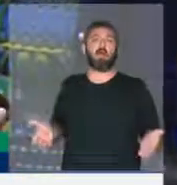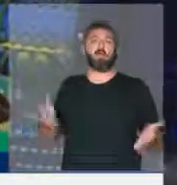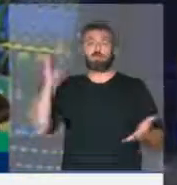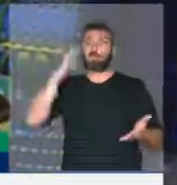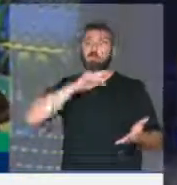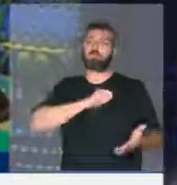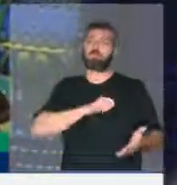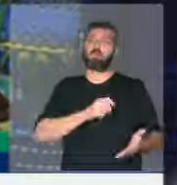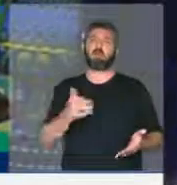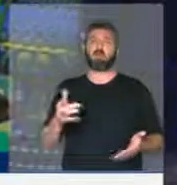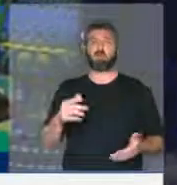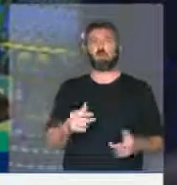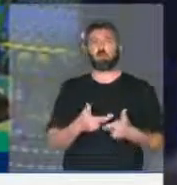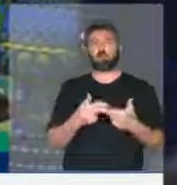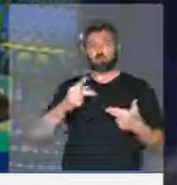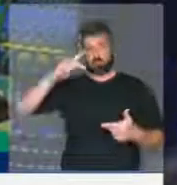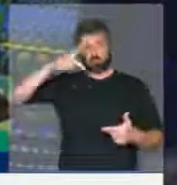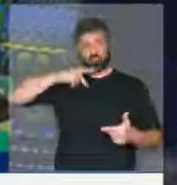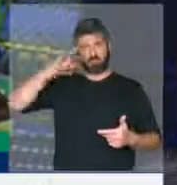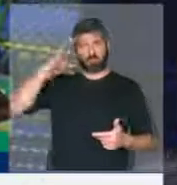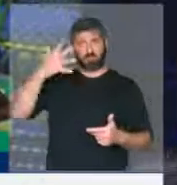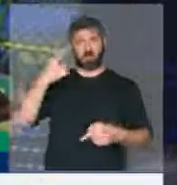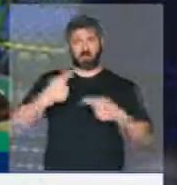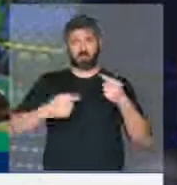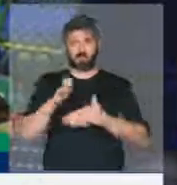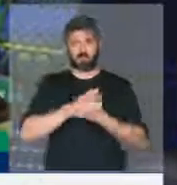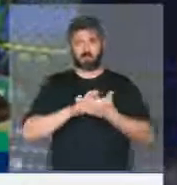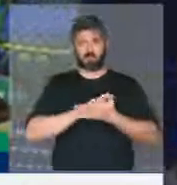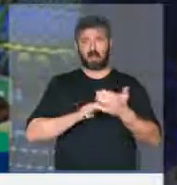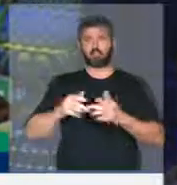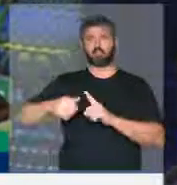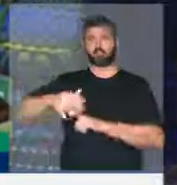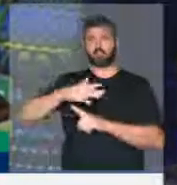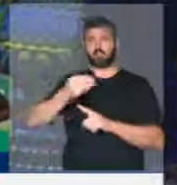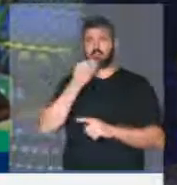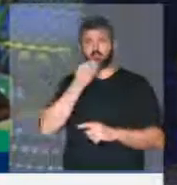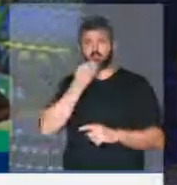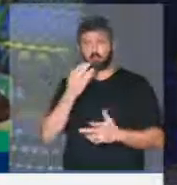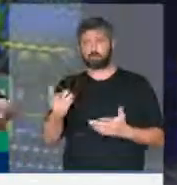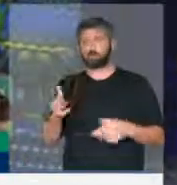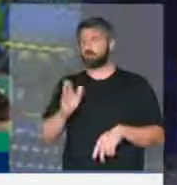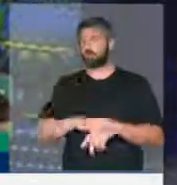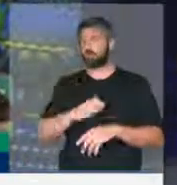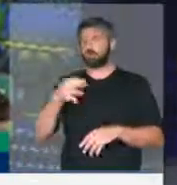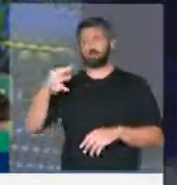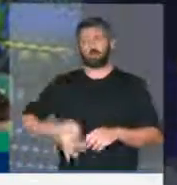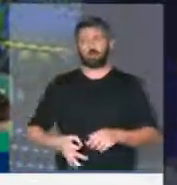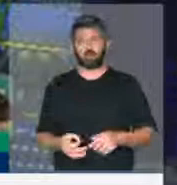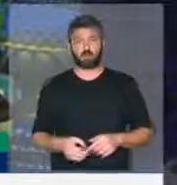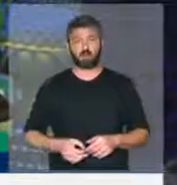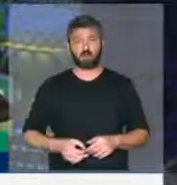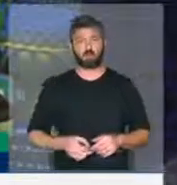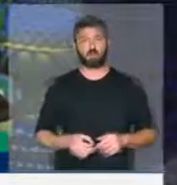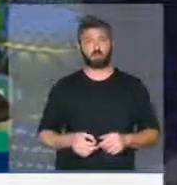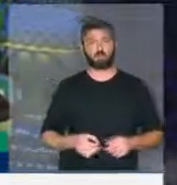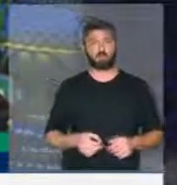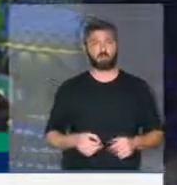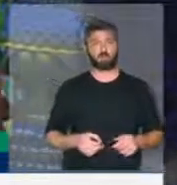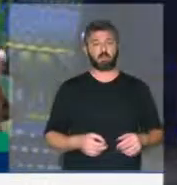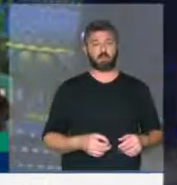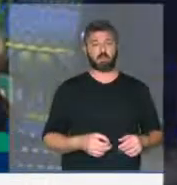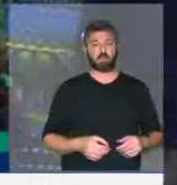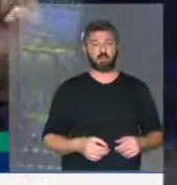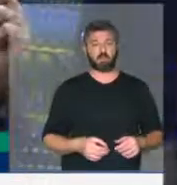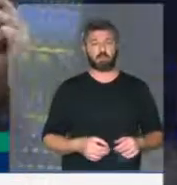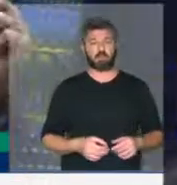barca. Então, uma maldade, uma medida unilateral, sem um debate feito com a sociedade de uma forma correta. Então, a associação de